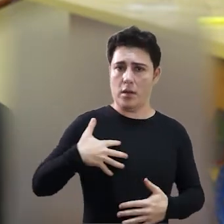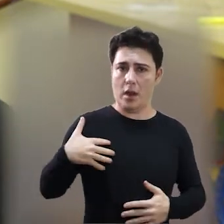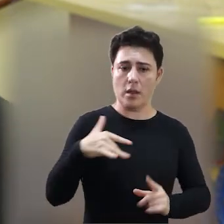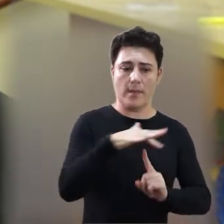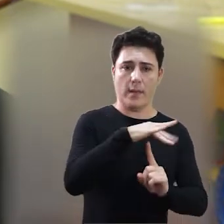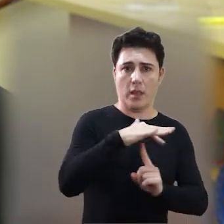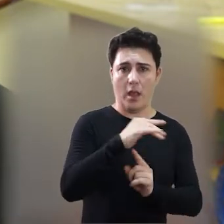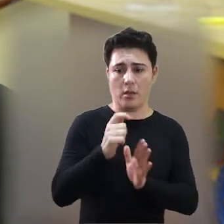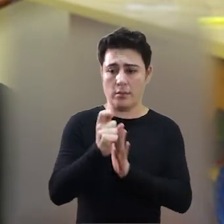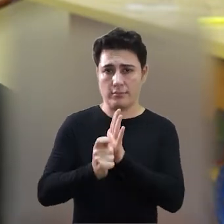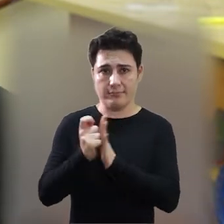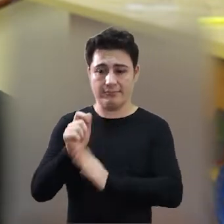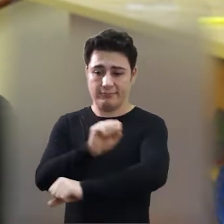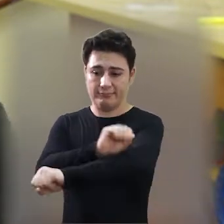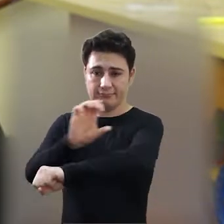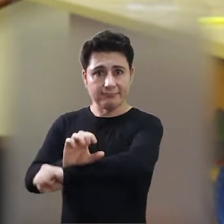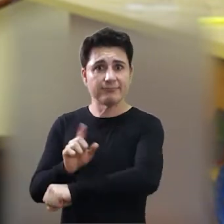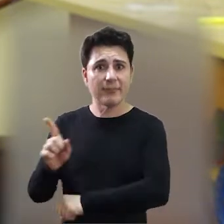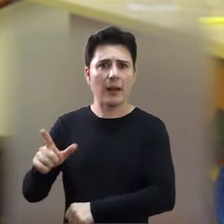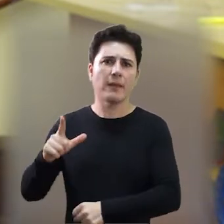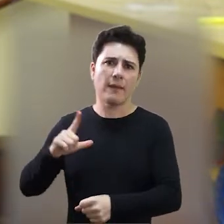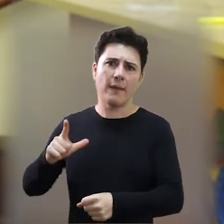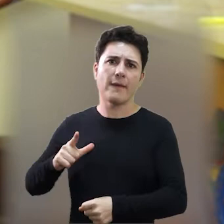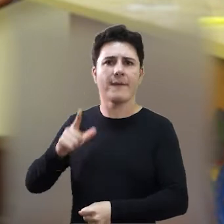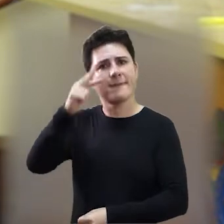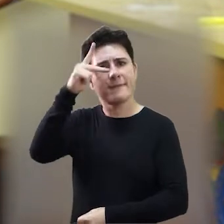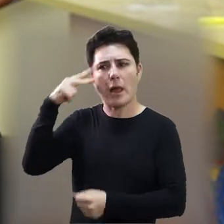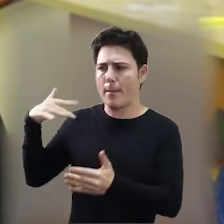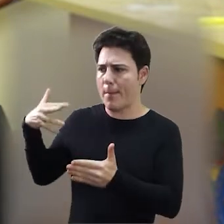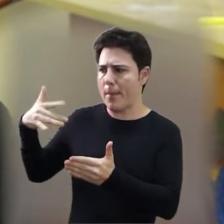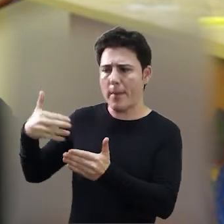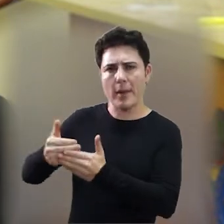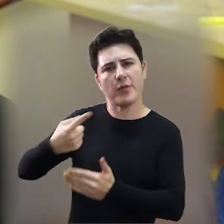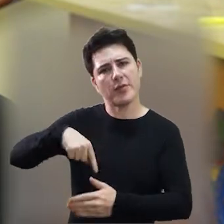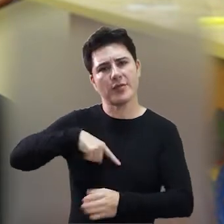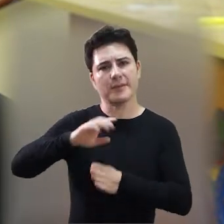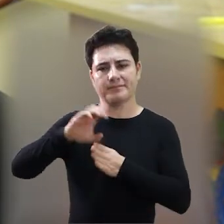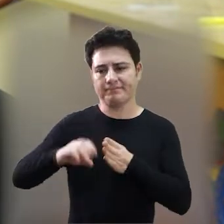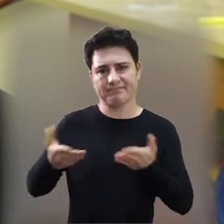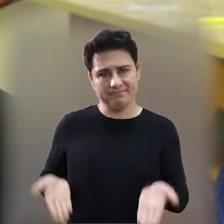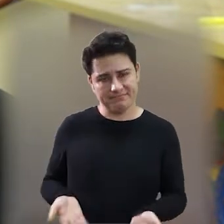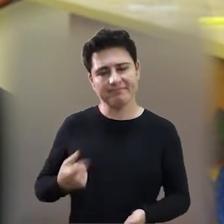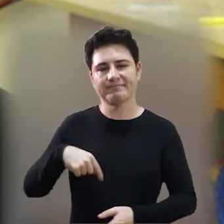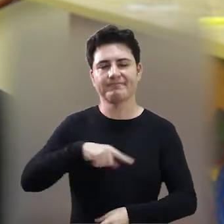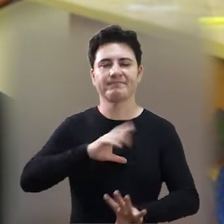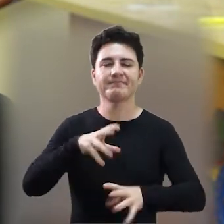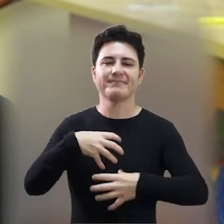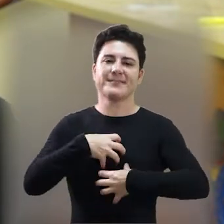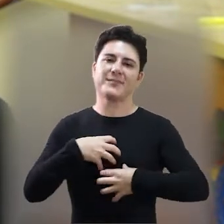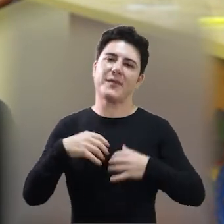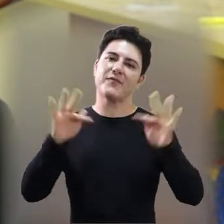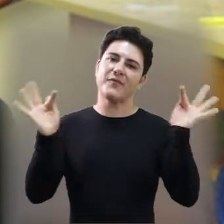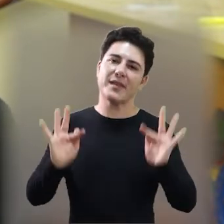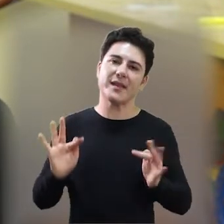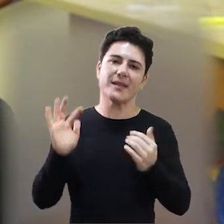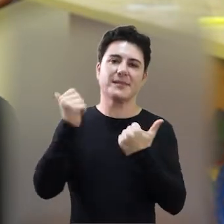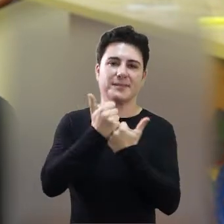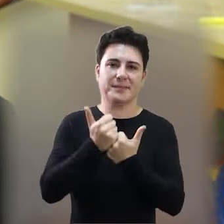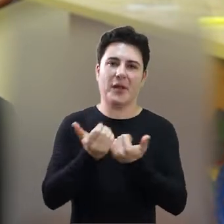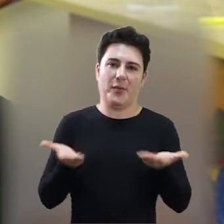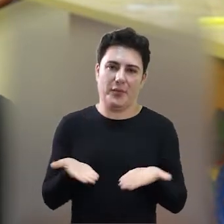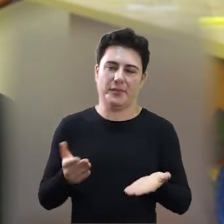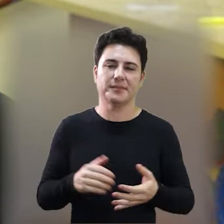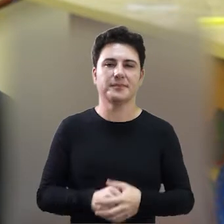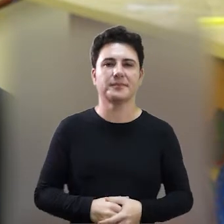do SESI de Matão, Araraquara, São Carlos. Então tem uma grande trajetória e nós da Câmara Municipal de Araraquara nos sentimos honrados